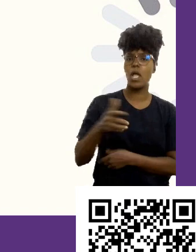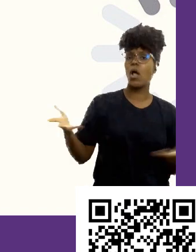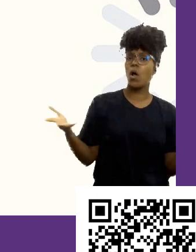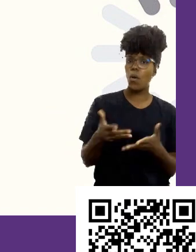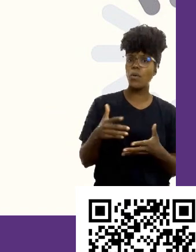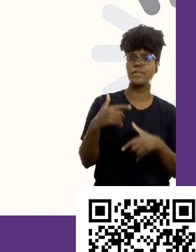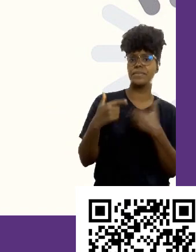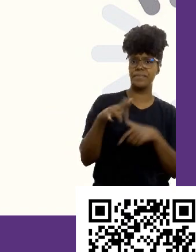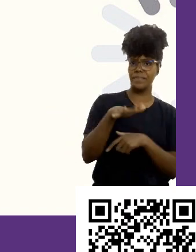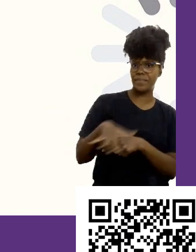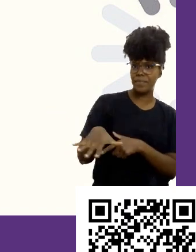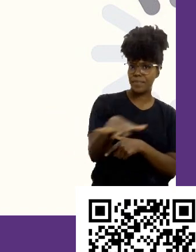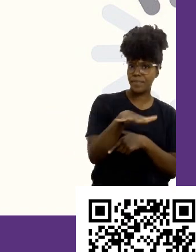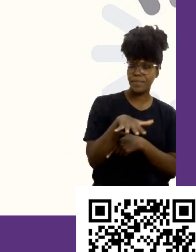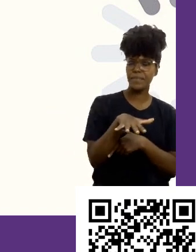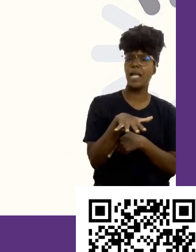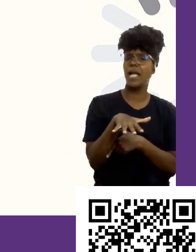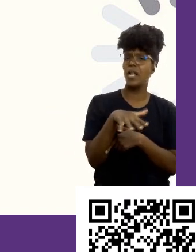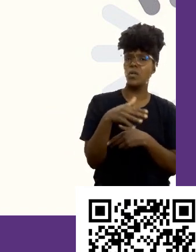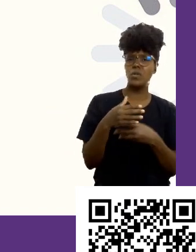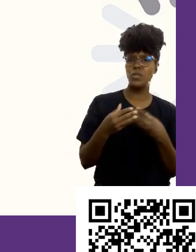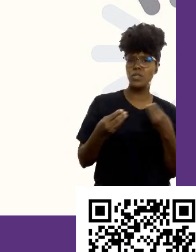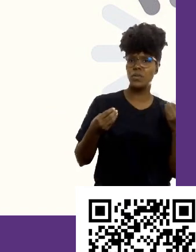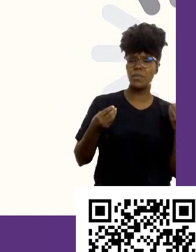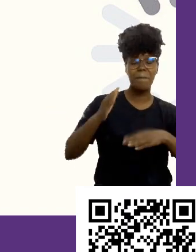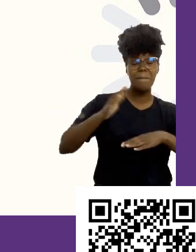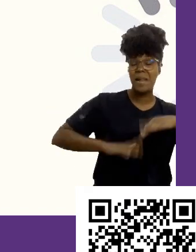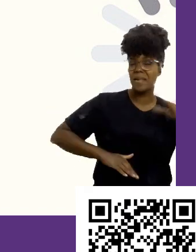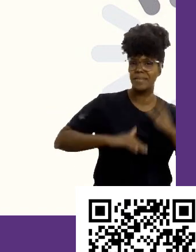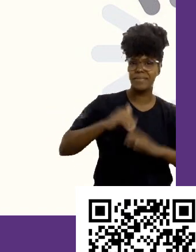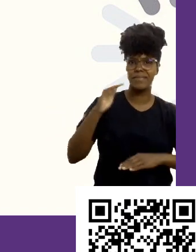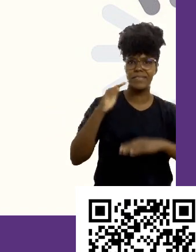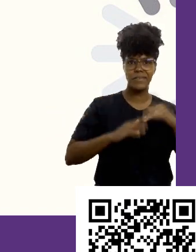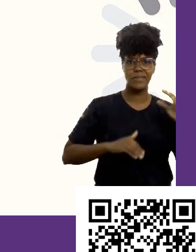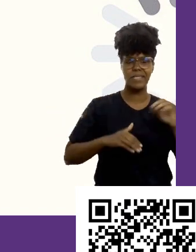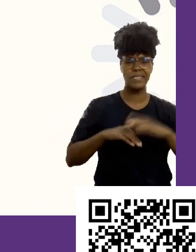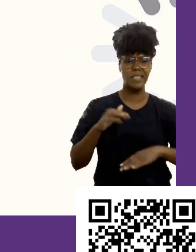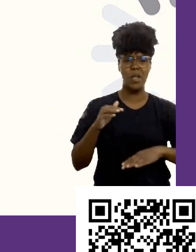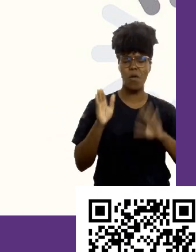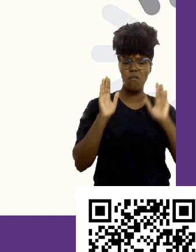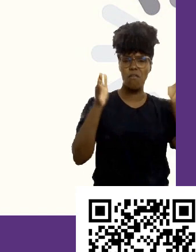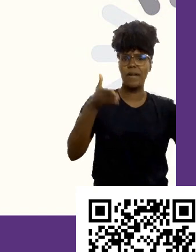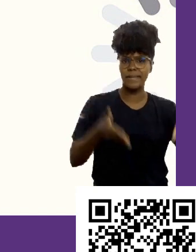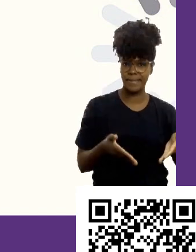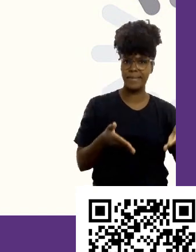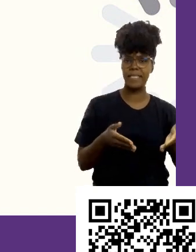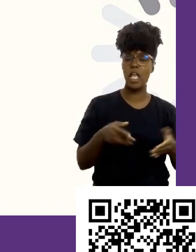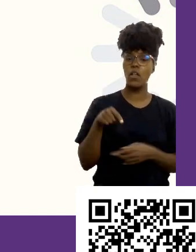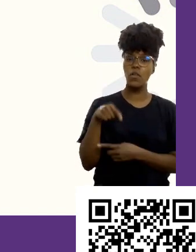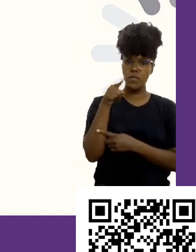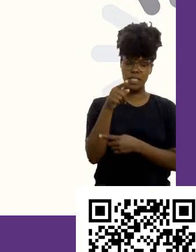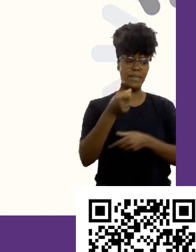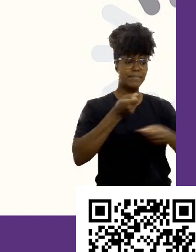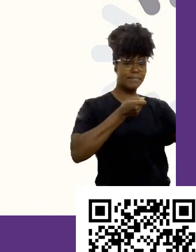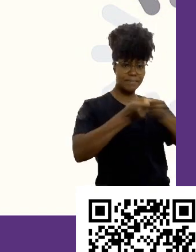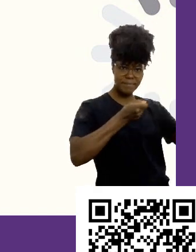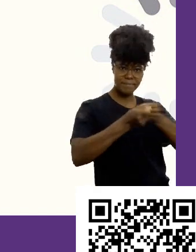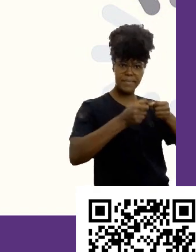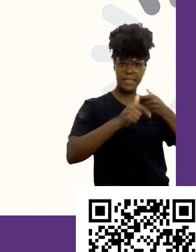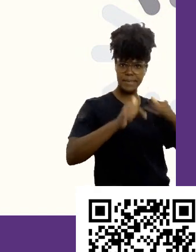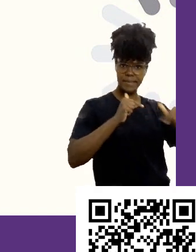de trabalho muito assertivo e muito prático. Se vocês vão para as entrevistas de emprego hoje, eu falo que